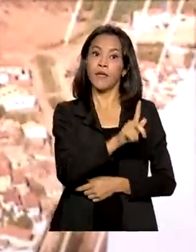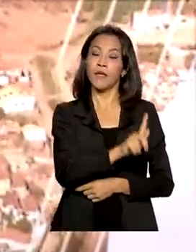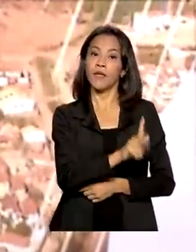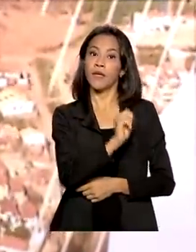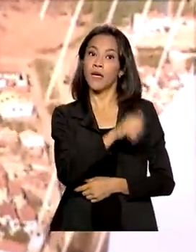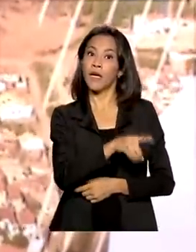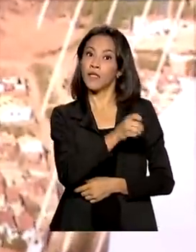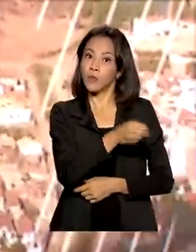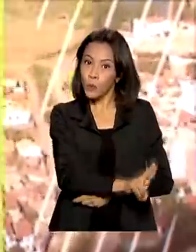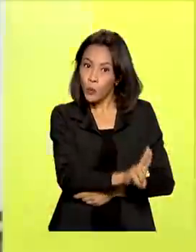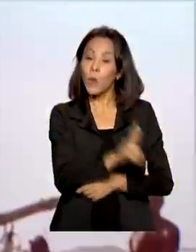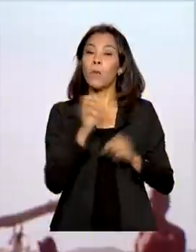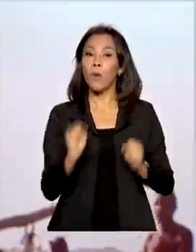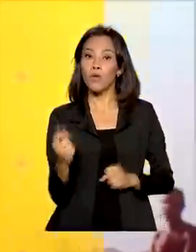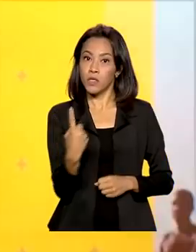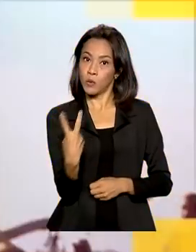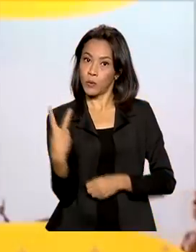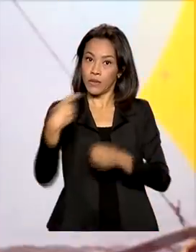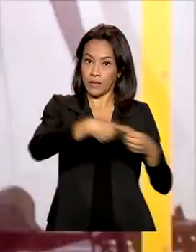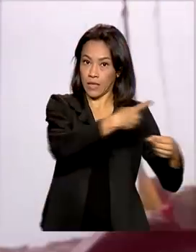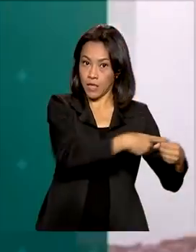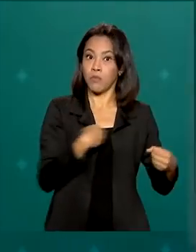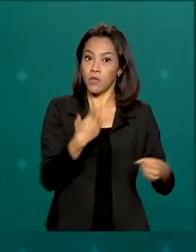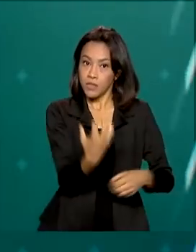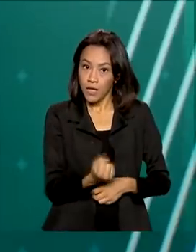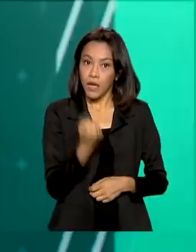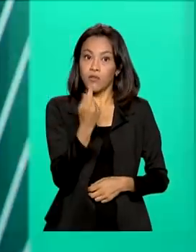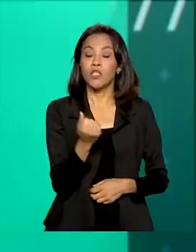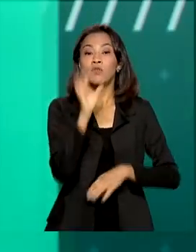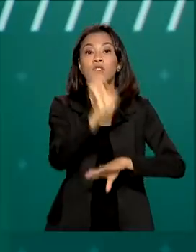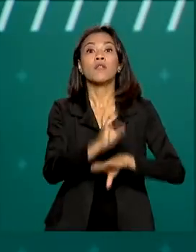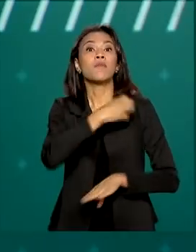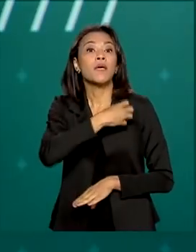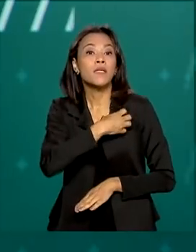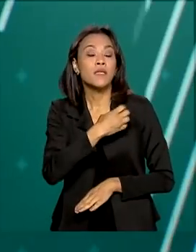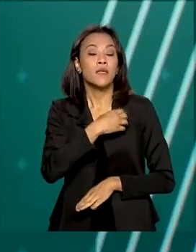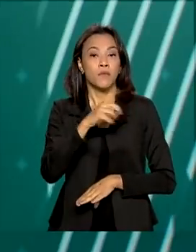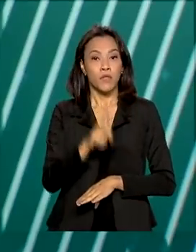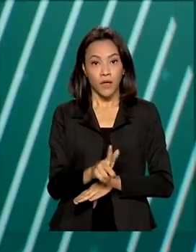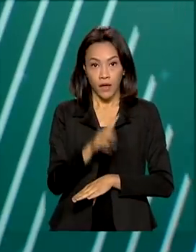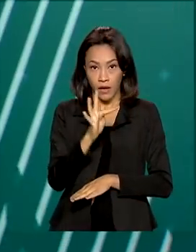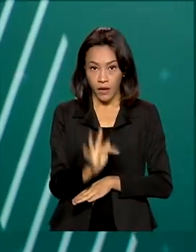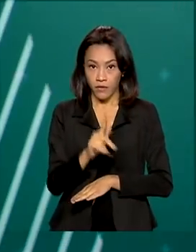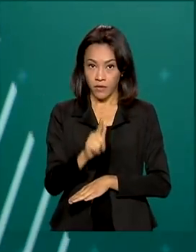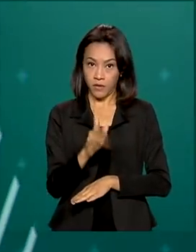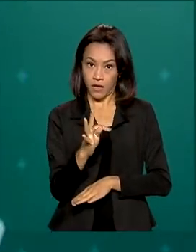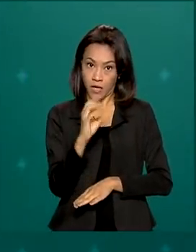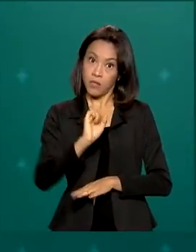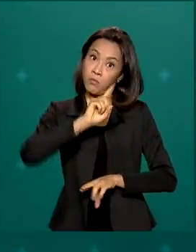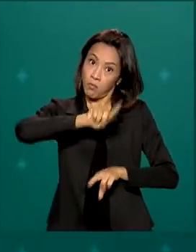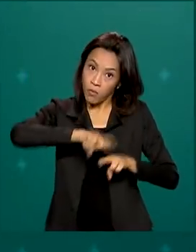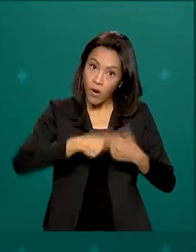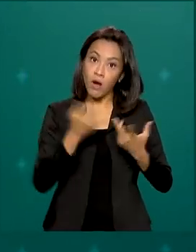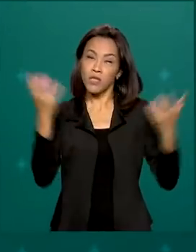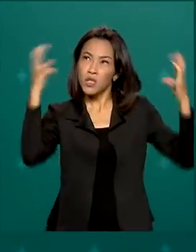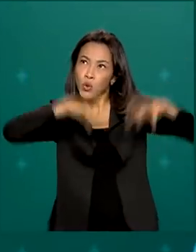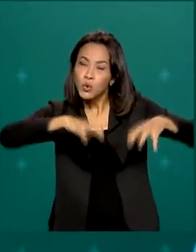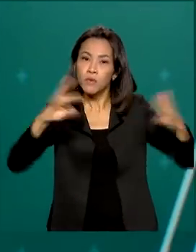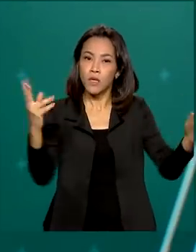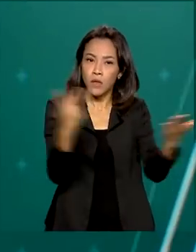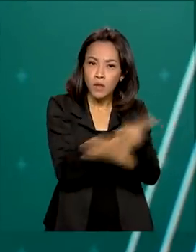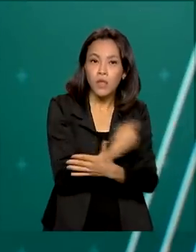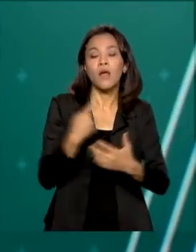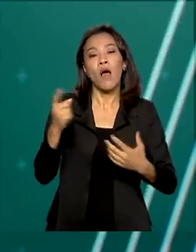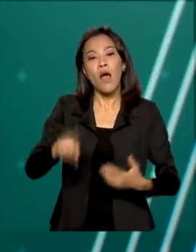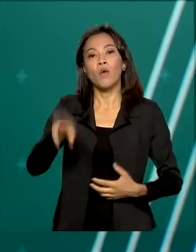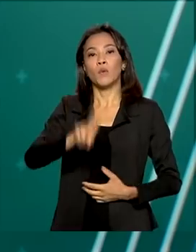solicitar o saque do FGTS, o Fundo de Garantia do Tempo de Serviço, por calamidade. A solicitação pode ser feita à Caixa por